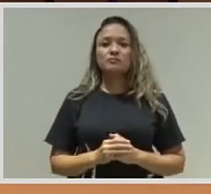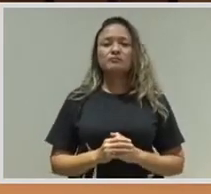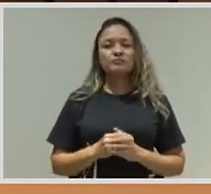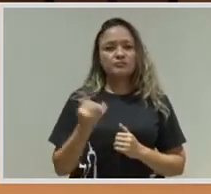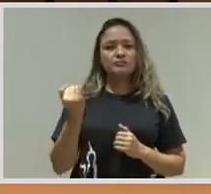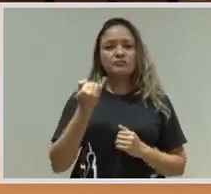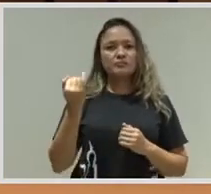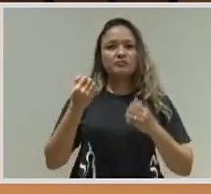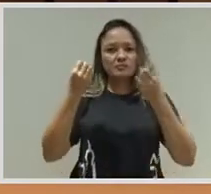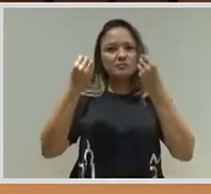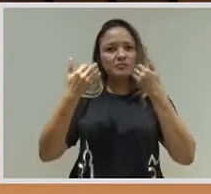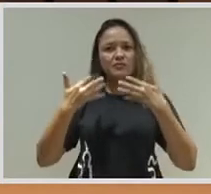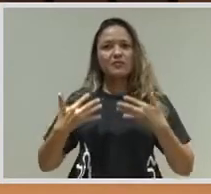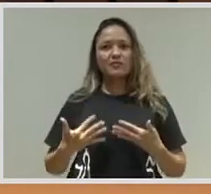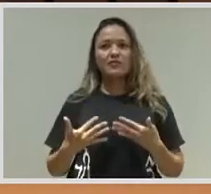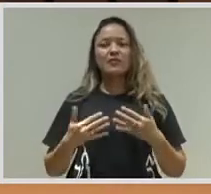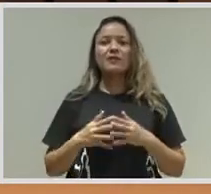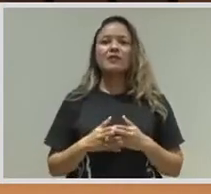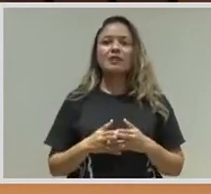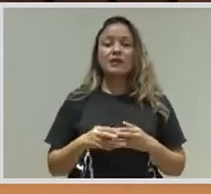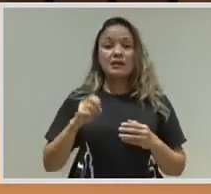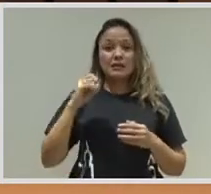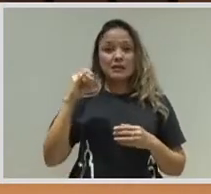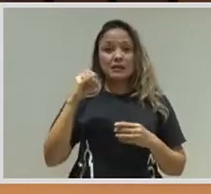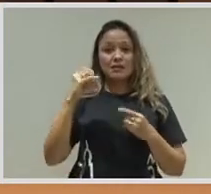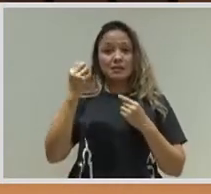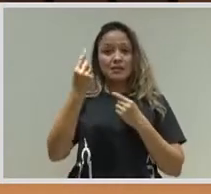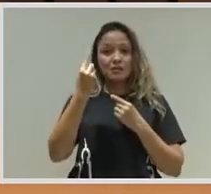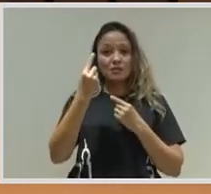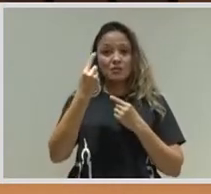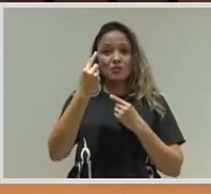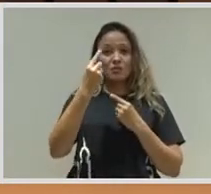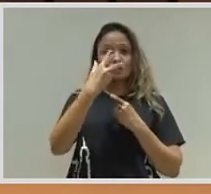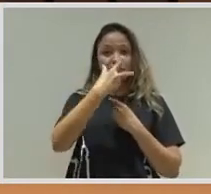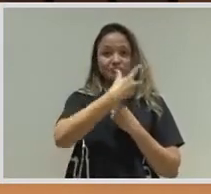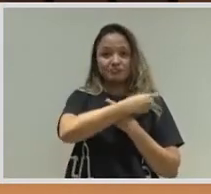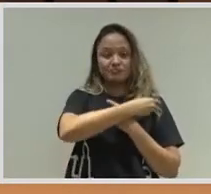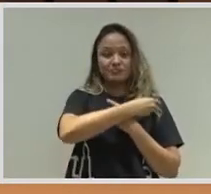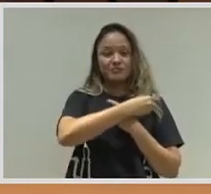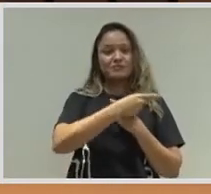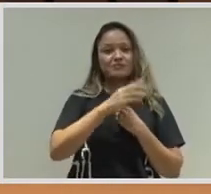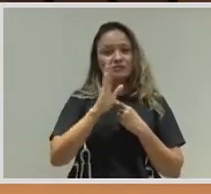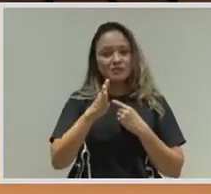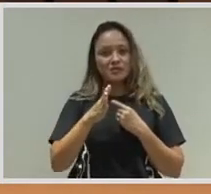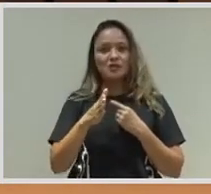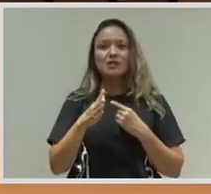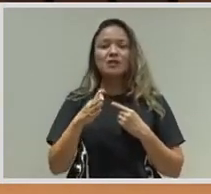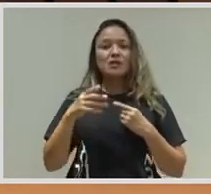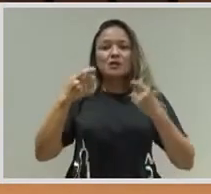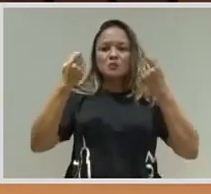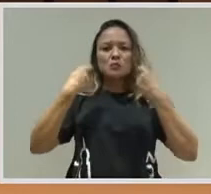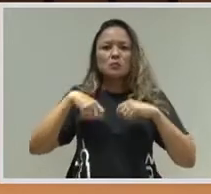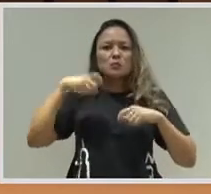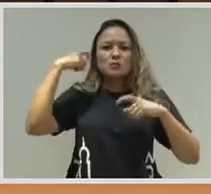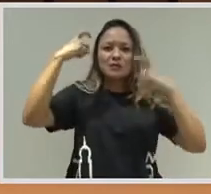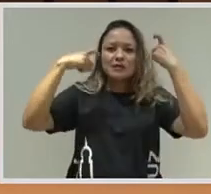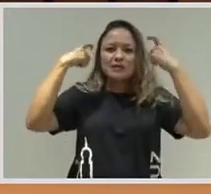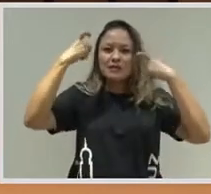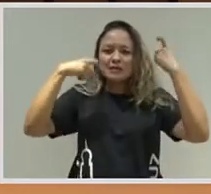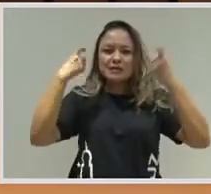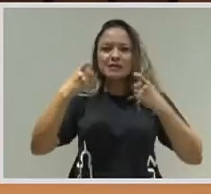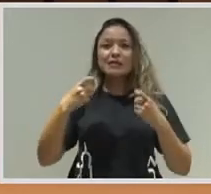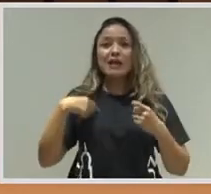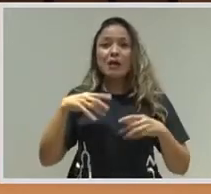importante as pessoas saberem que estão tomando, no caso, não vou falar de todas as vacinas, mas de tudo que a gente tem